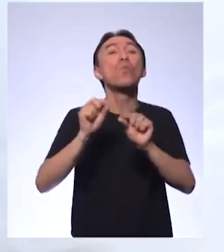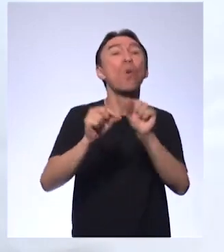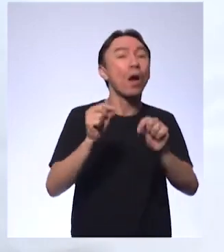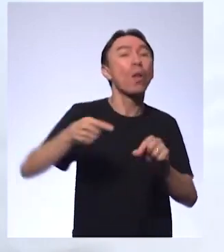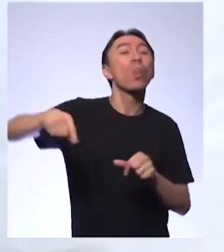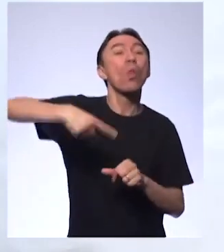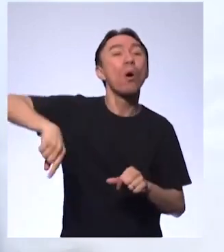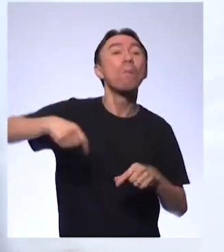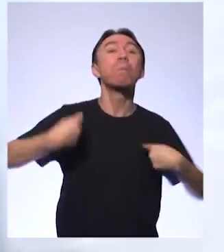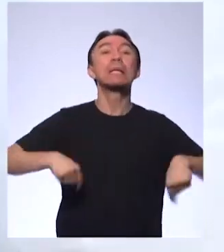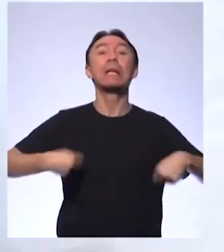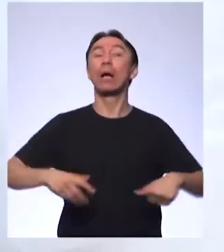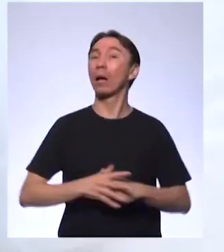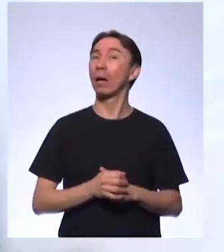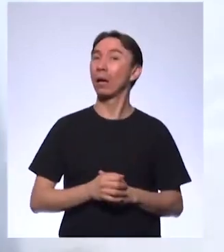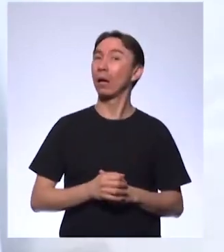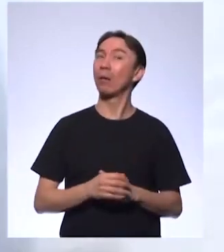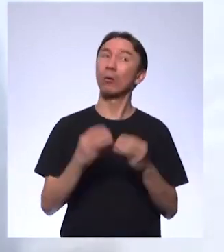muito bem